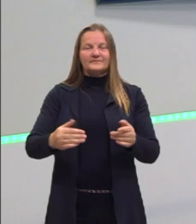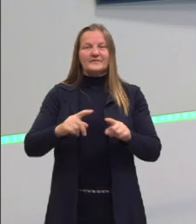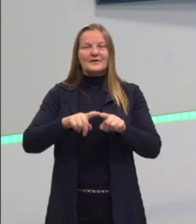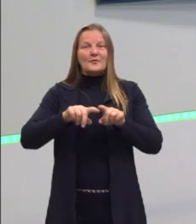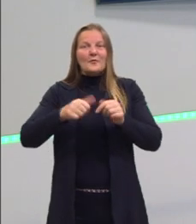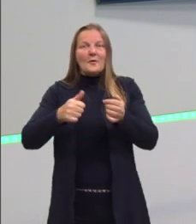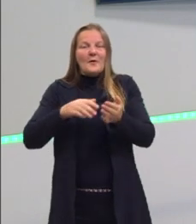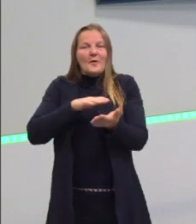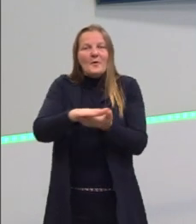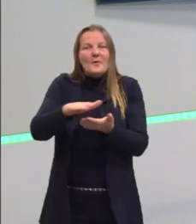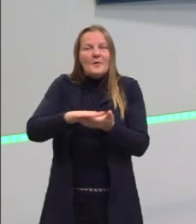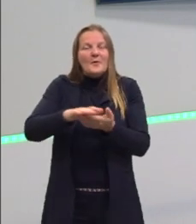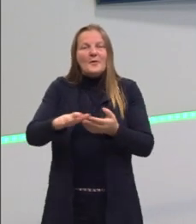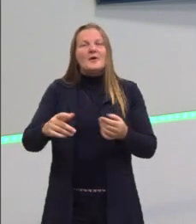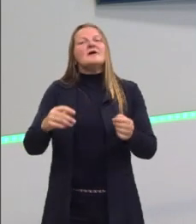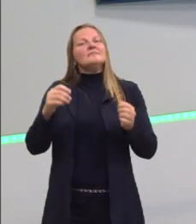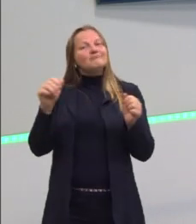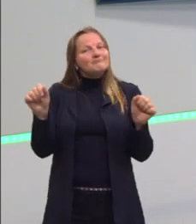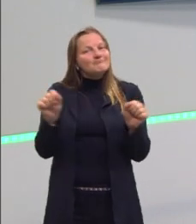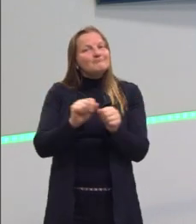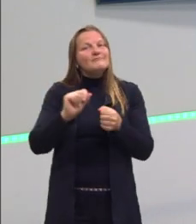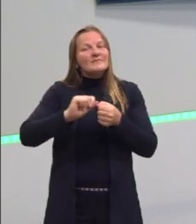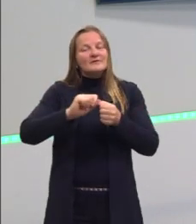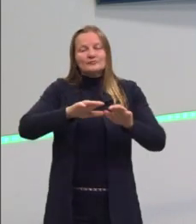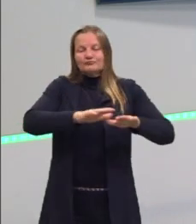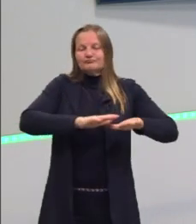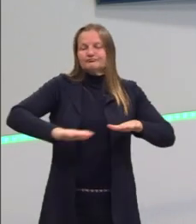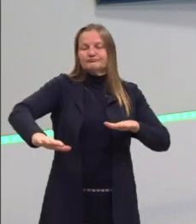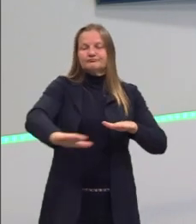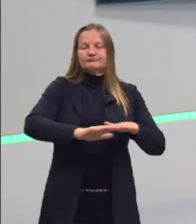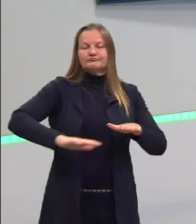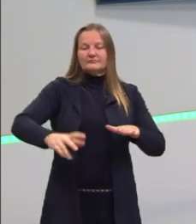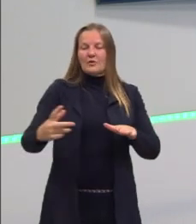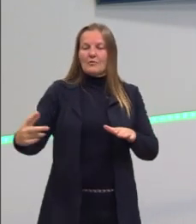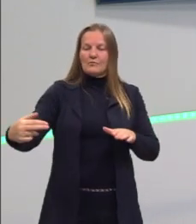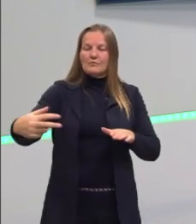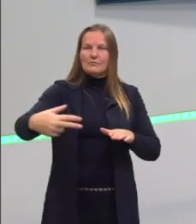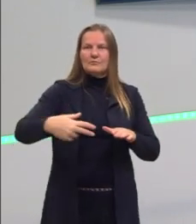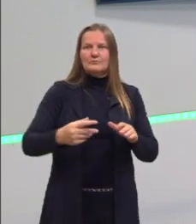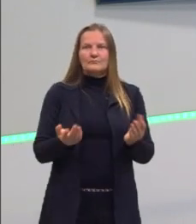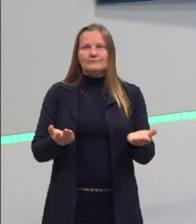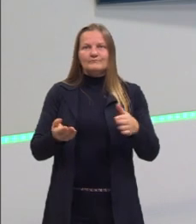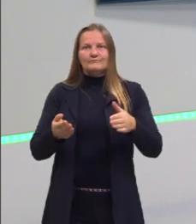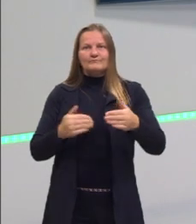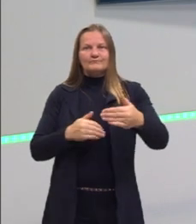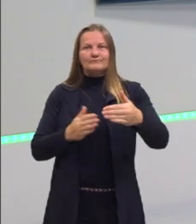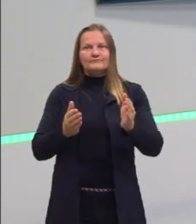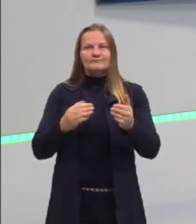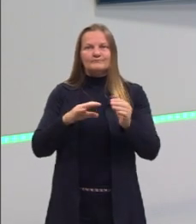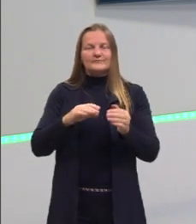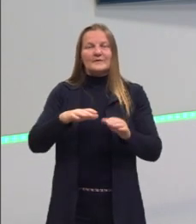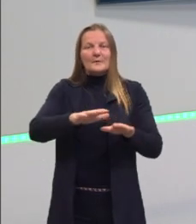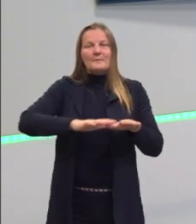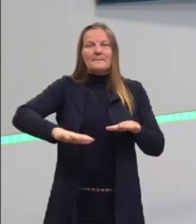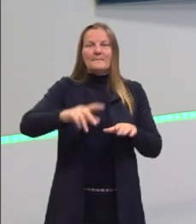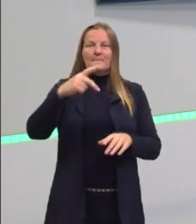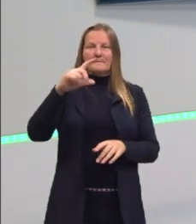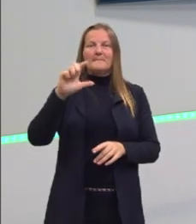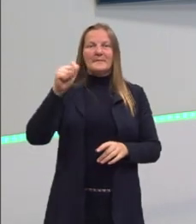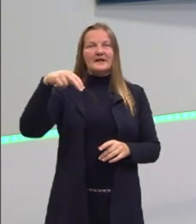ali da impressora é o formato planificado. Seria, então, ali a nossa figura sobre um plano, né?